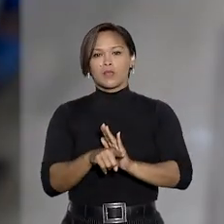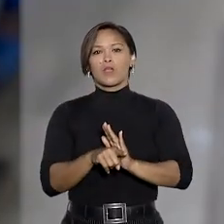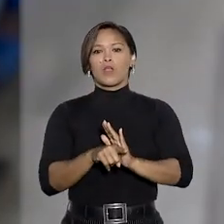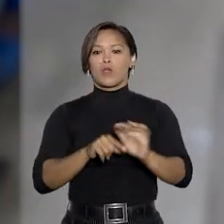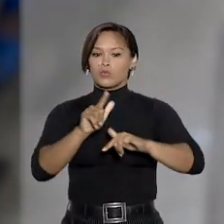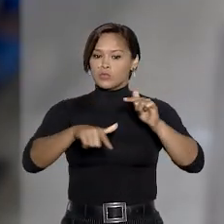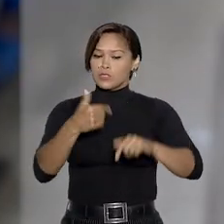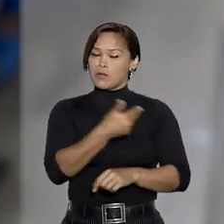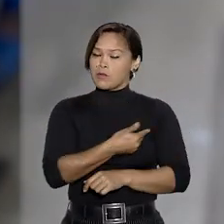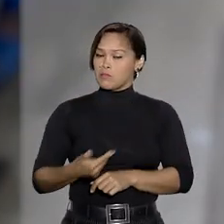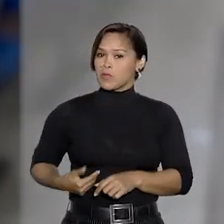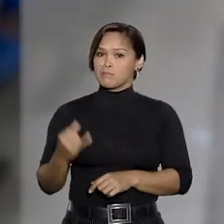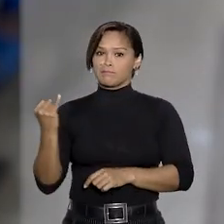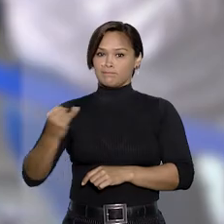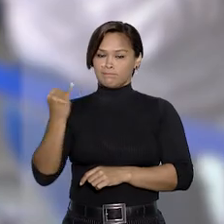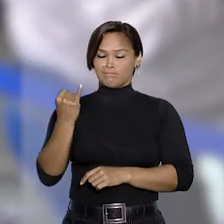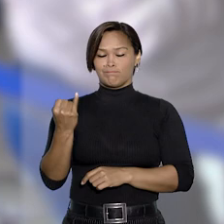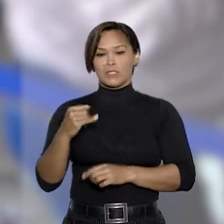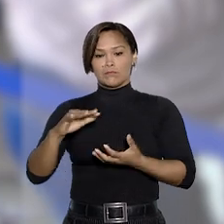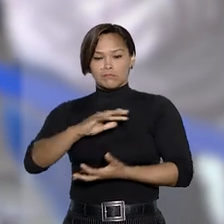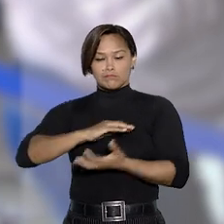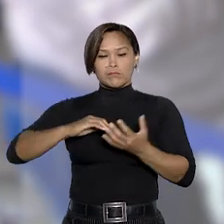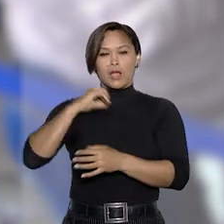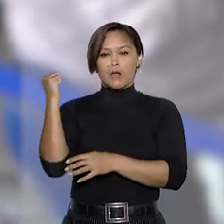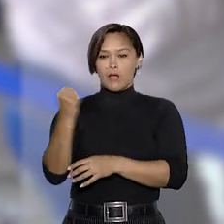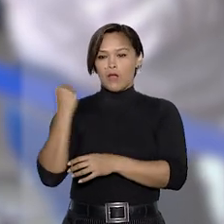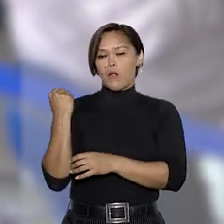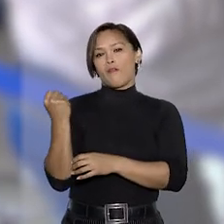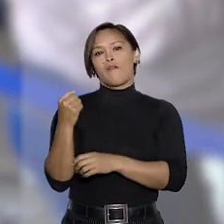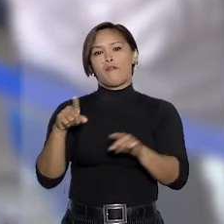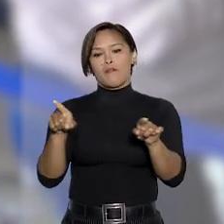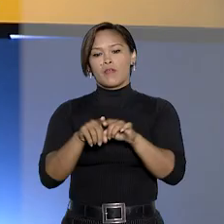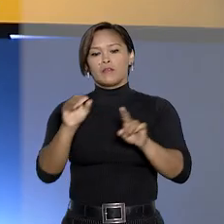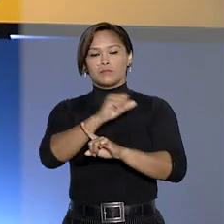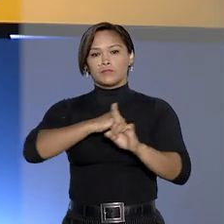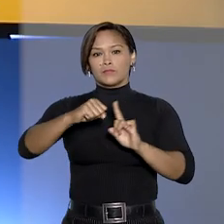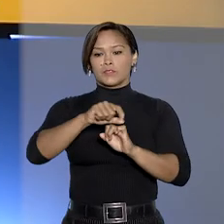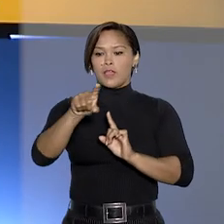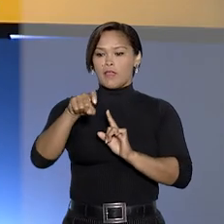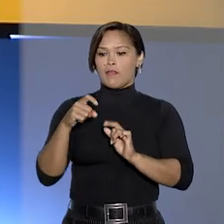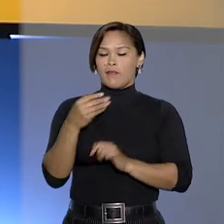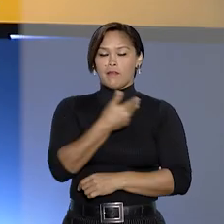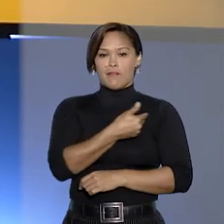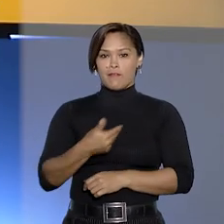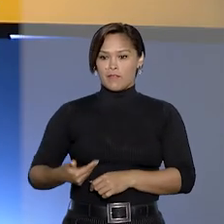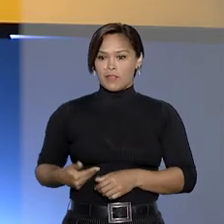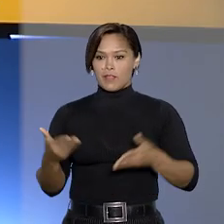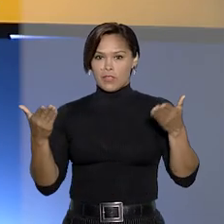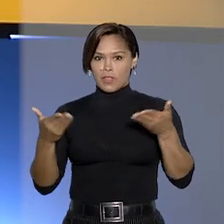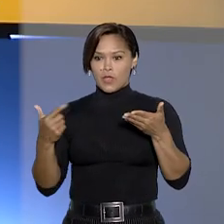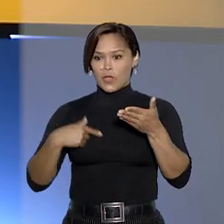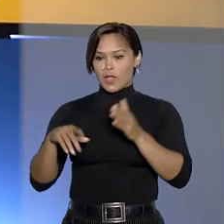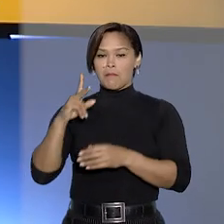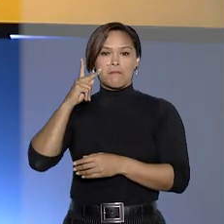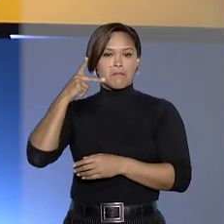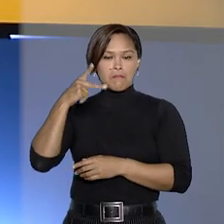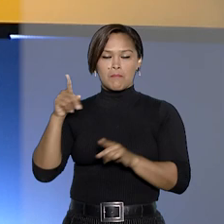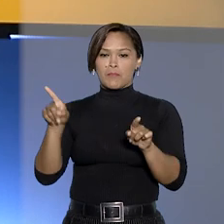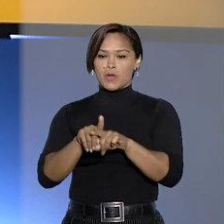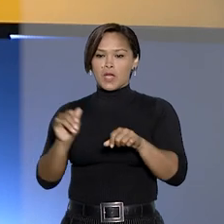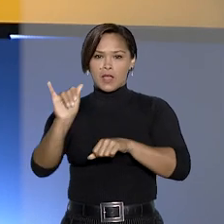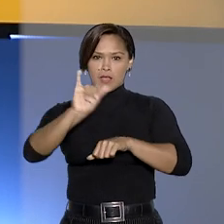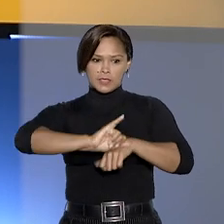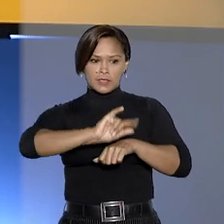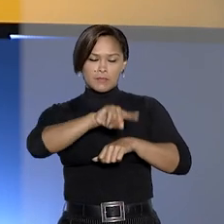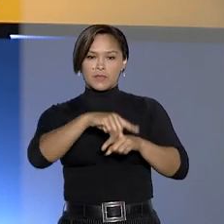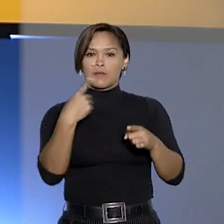público essencial que causaria, em tese, grave prejuízo à sociedade. Ex-governador da Paraíba poderá se ausentar de